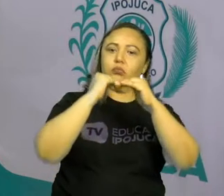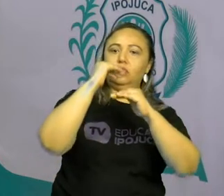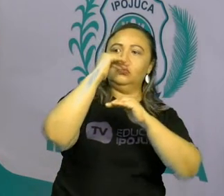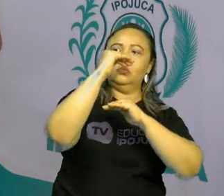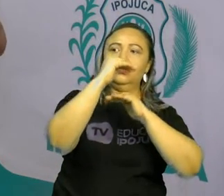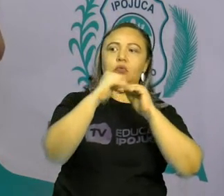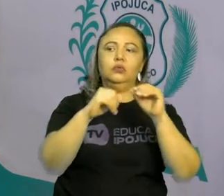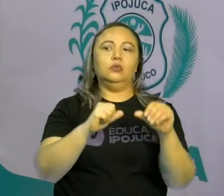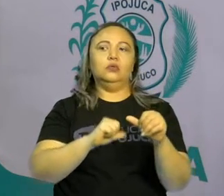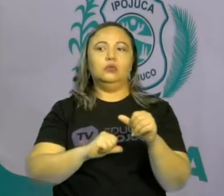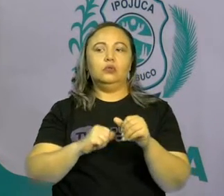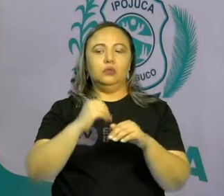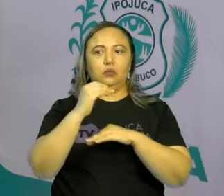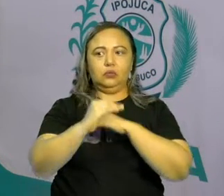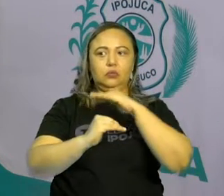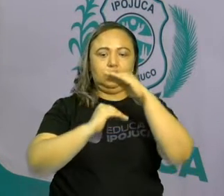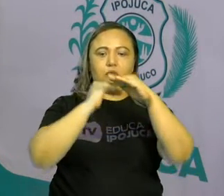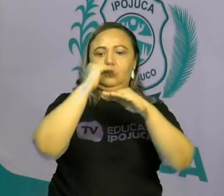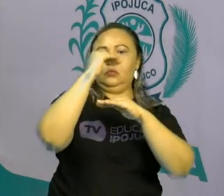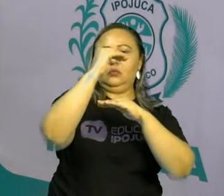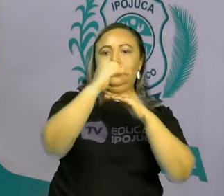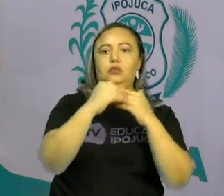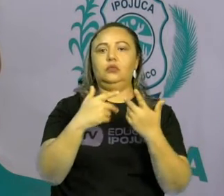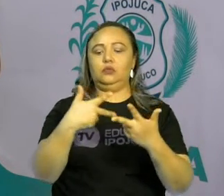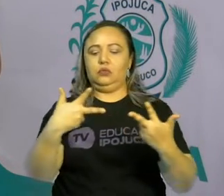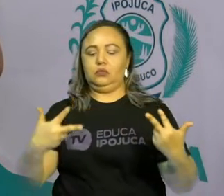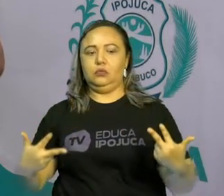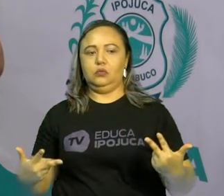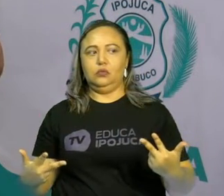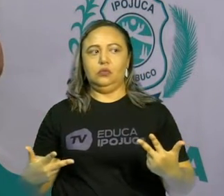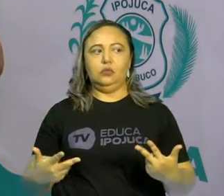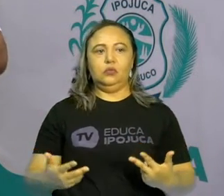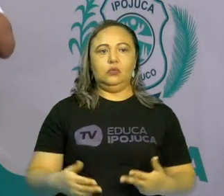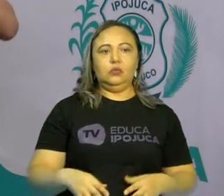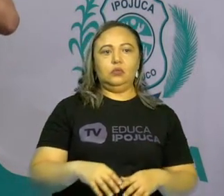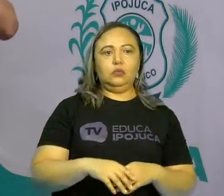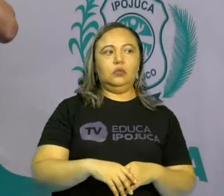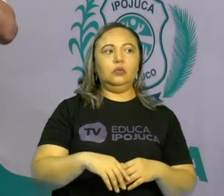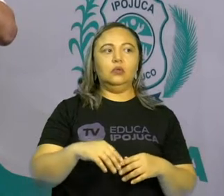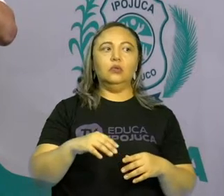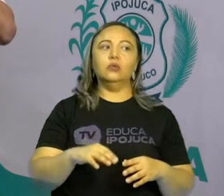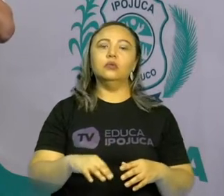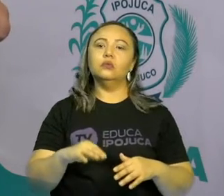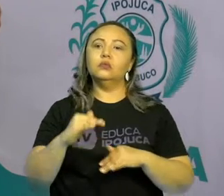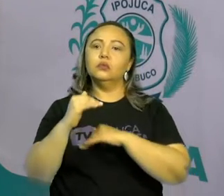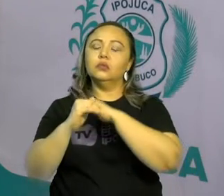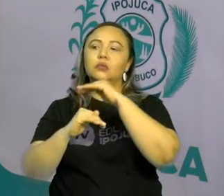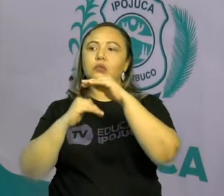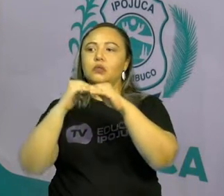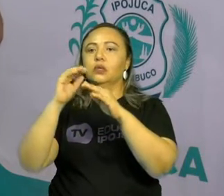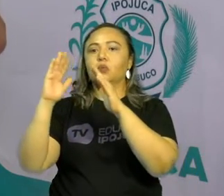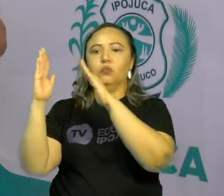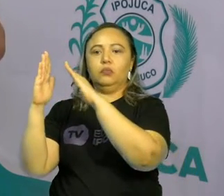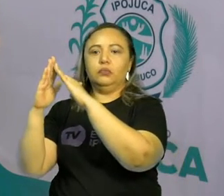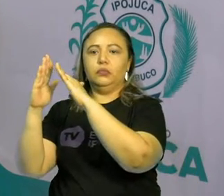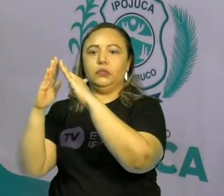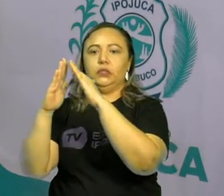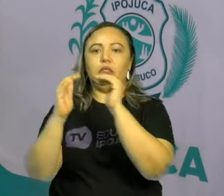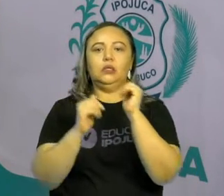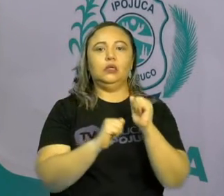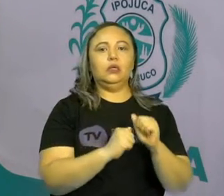ao longo do tempo. Pode ser uma ponte diferente, naquele estilo antigo, uma casa,